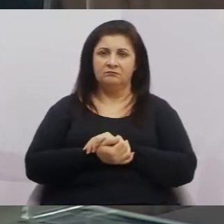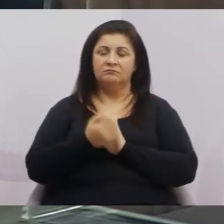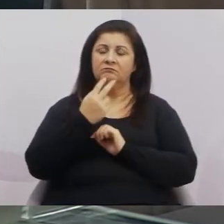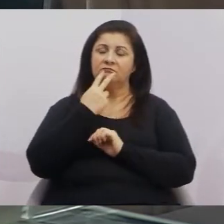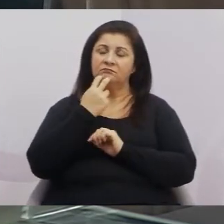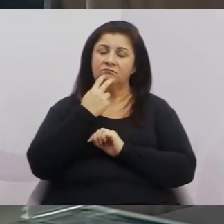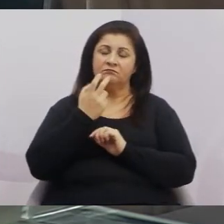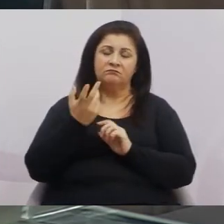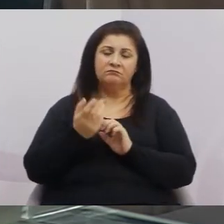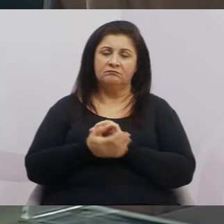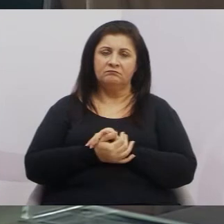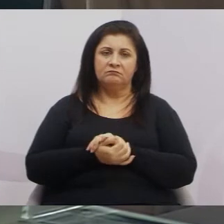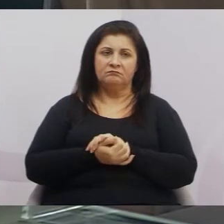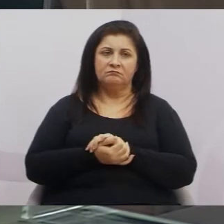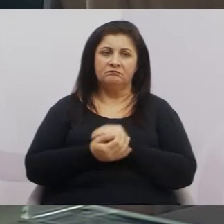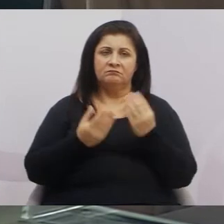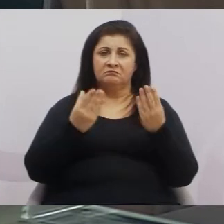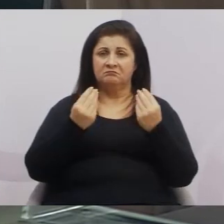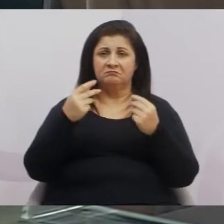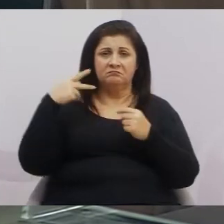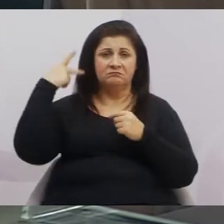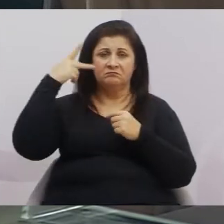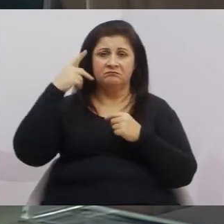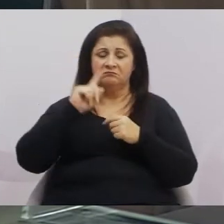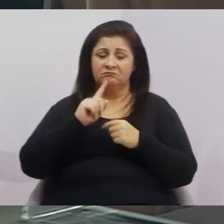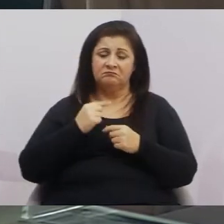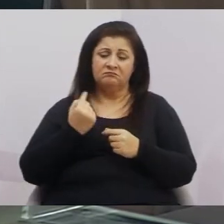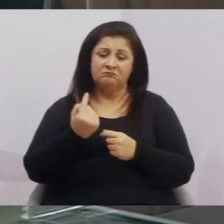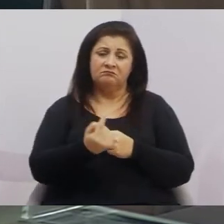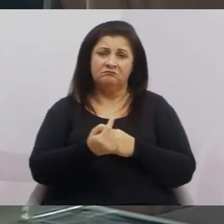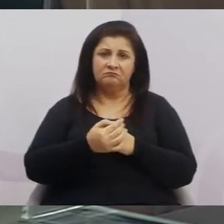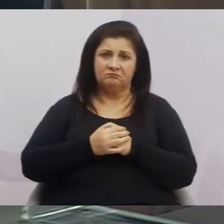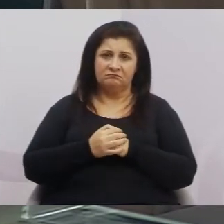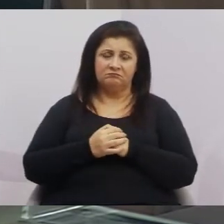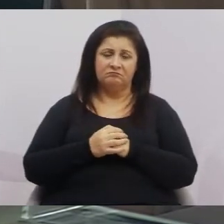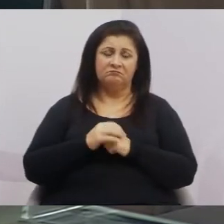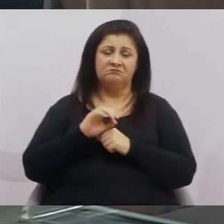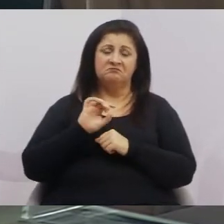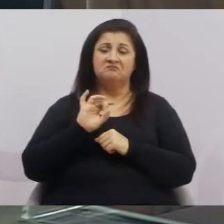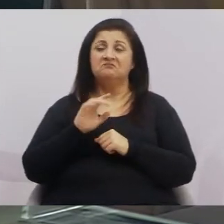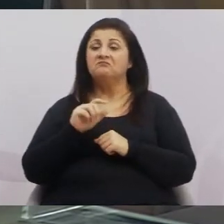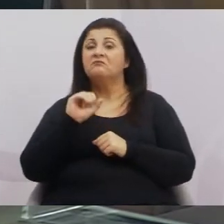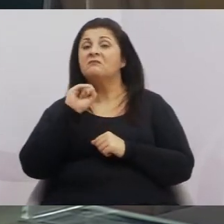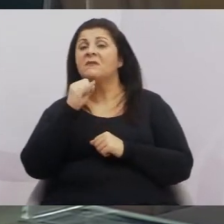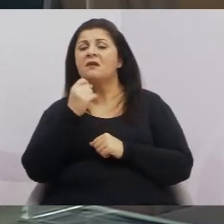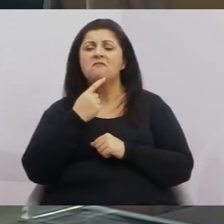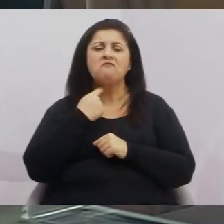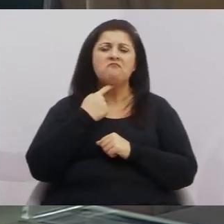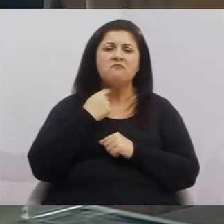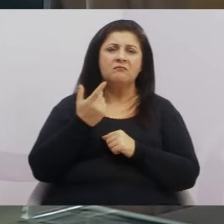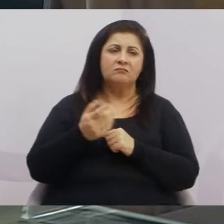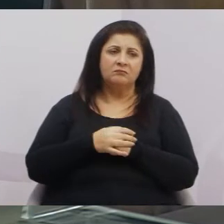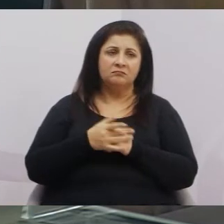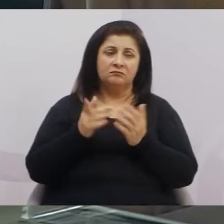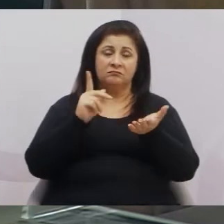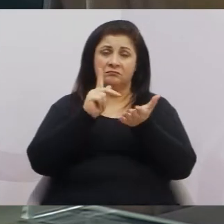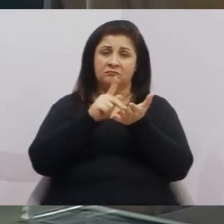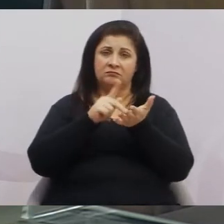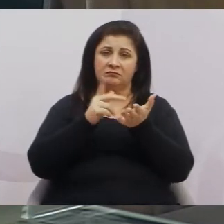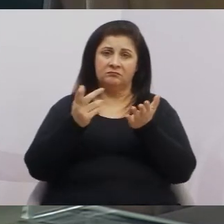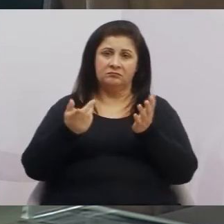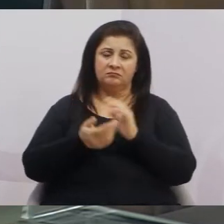e muitos vereadores não vêm, vem na audiência pública que interessa para ele. E é a pura verdade.